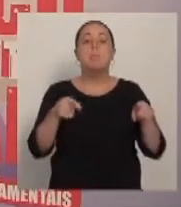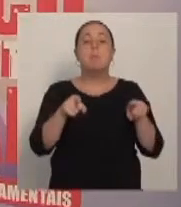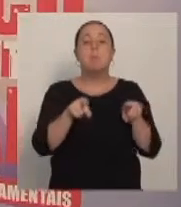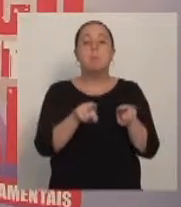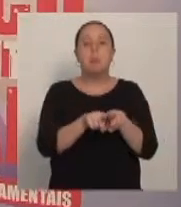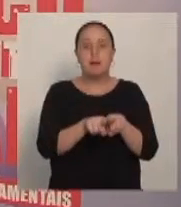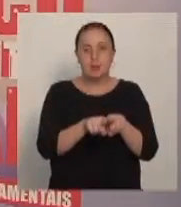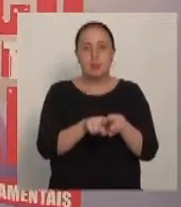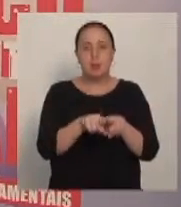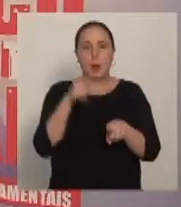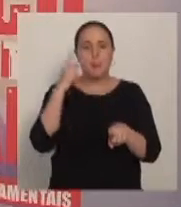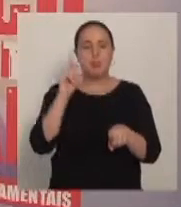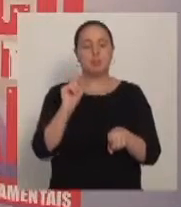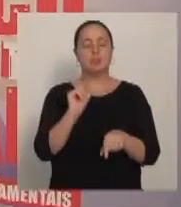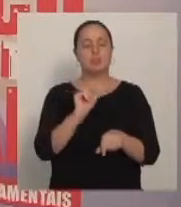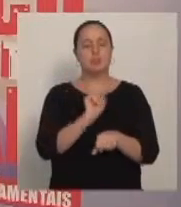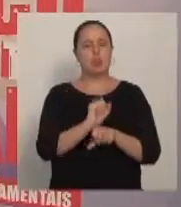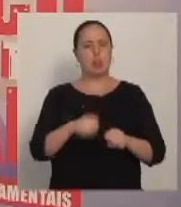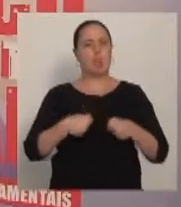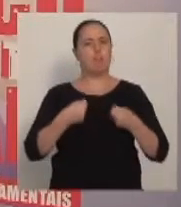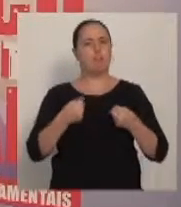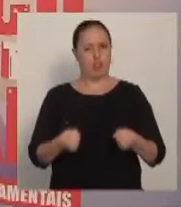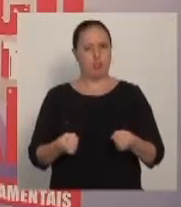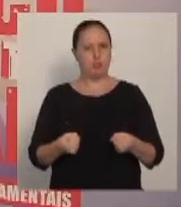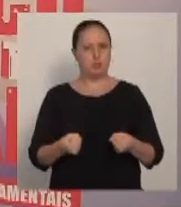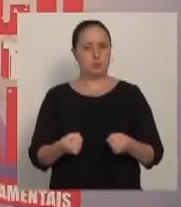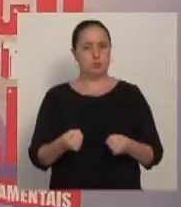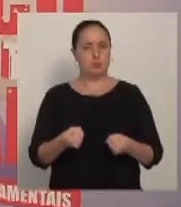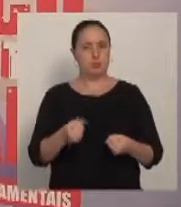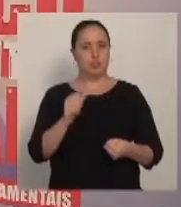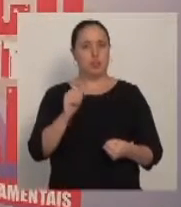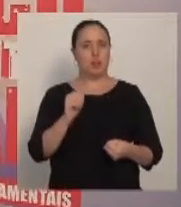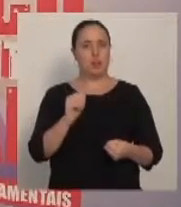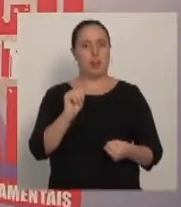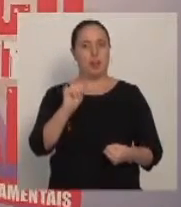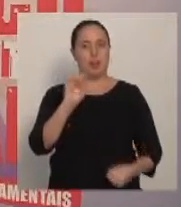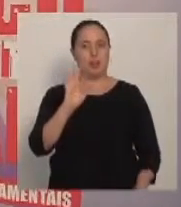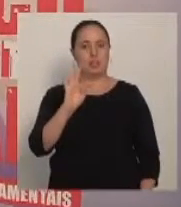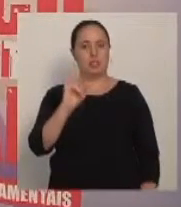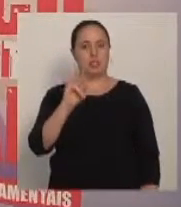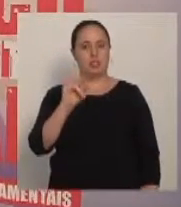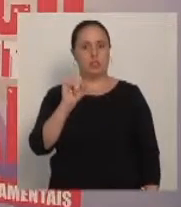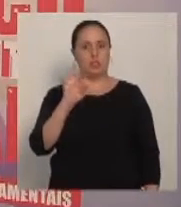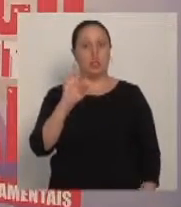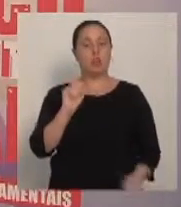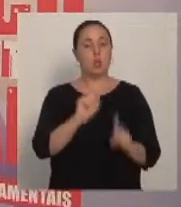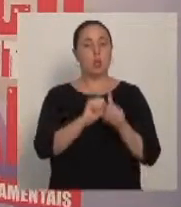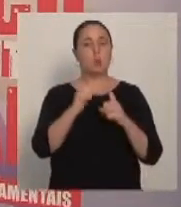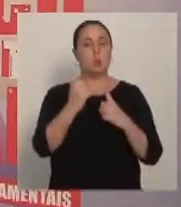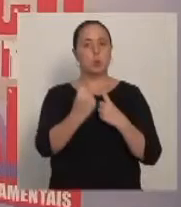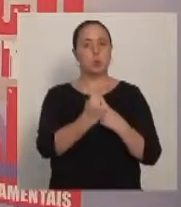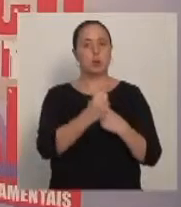parceiro da sociedade civil é o promotor. E nesse sentido,